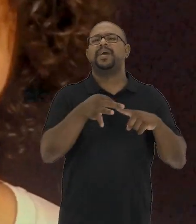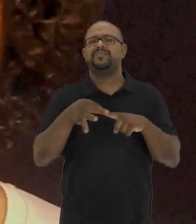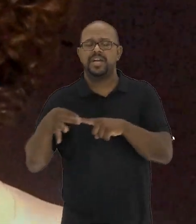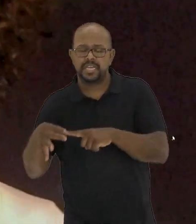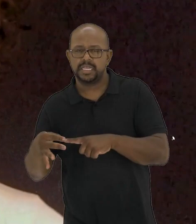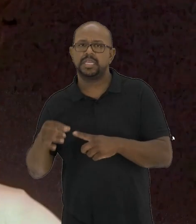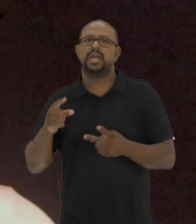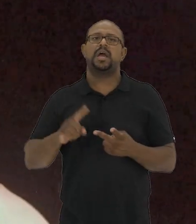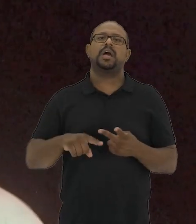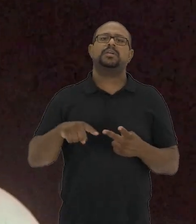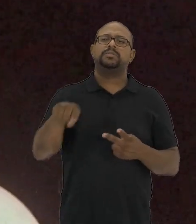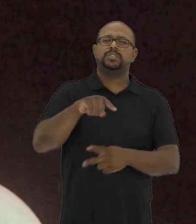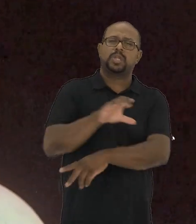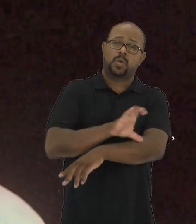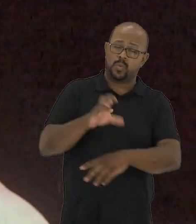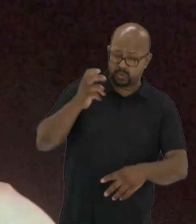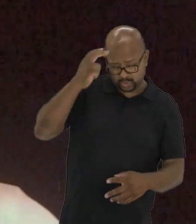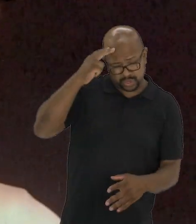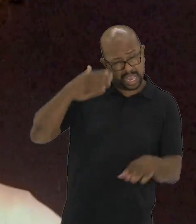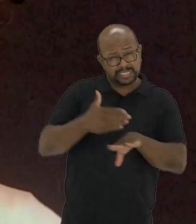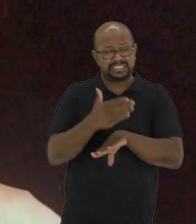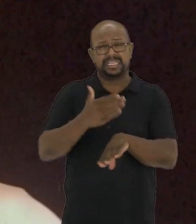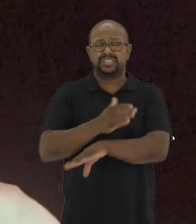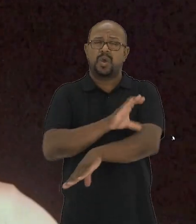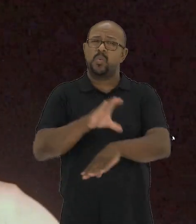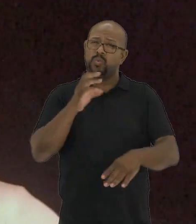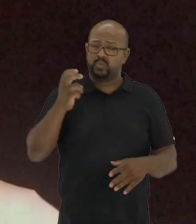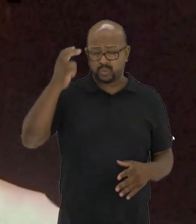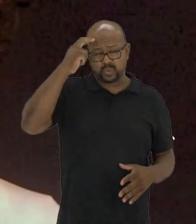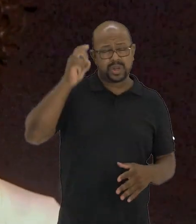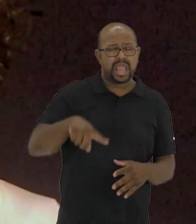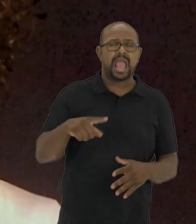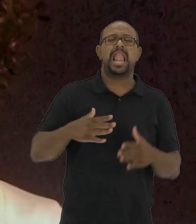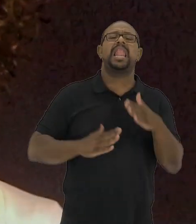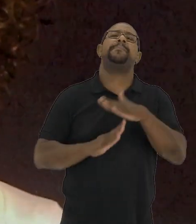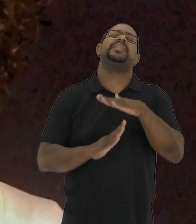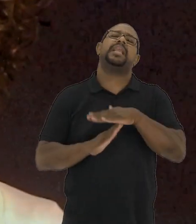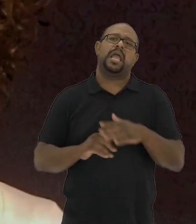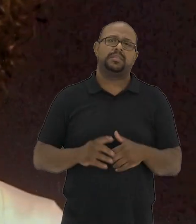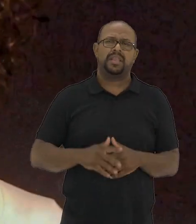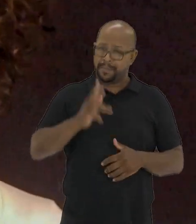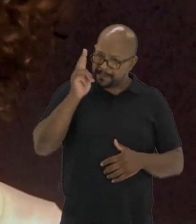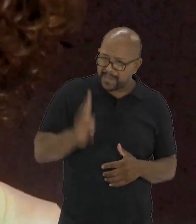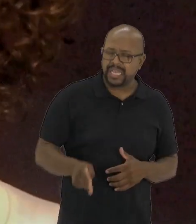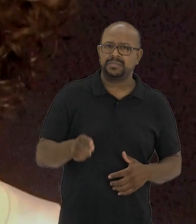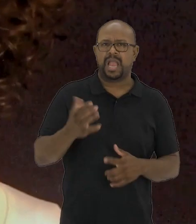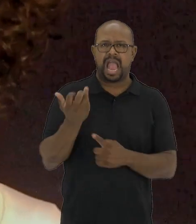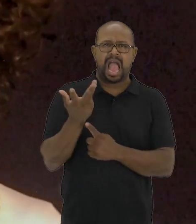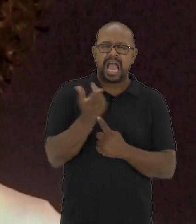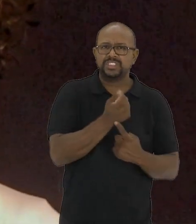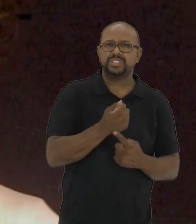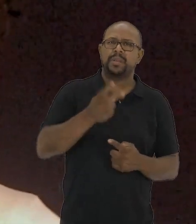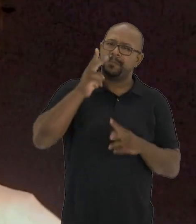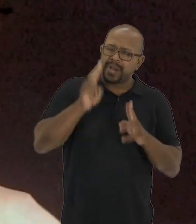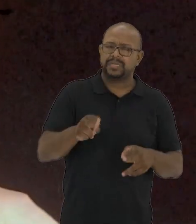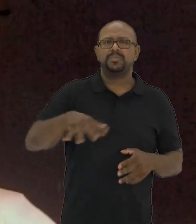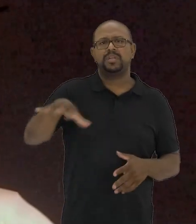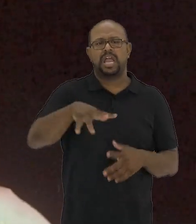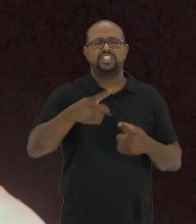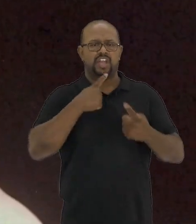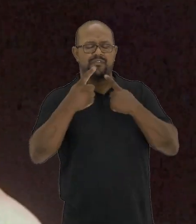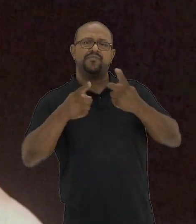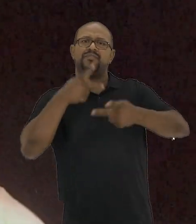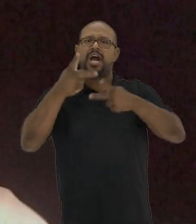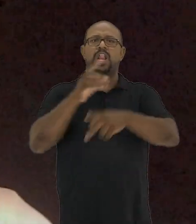periferias, nas regiões onde a cultura e o acesso à cultura ainda são limitados? É a mesma arte? É o mesmo